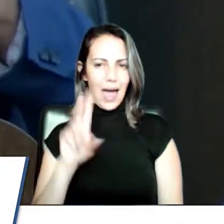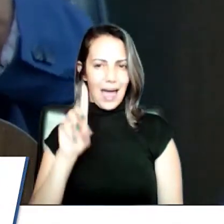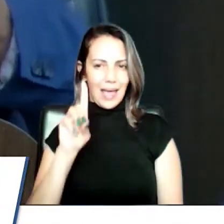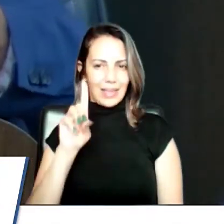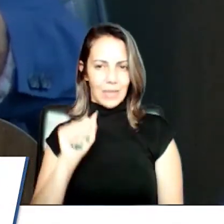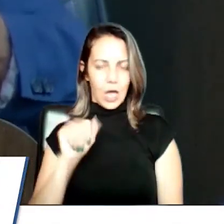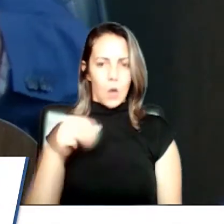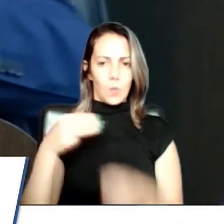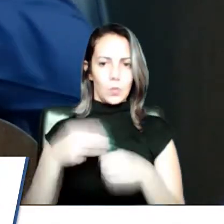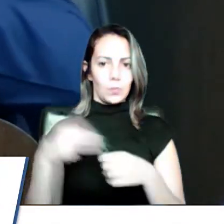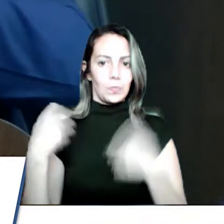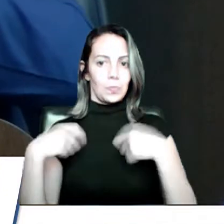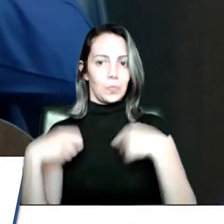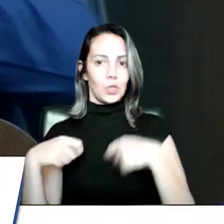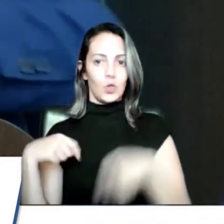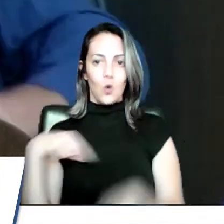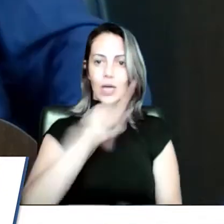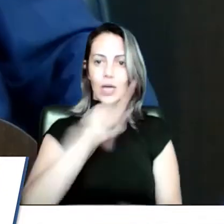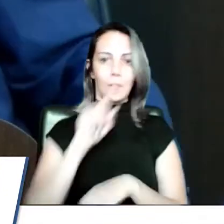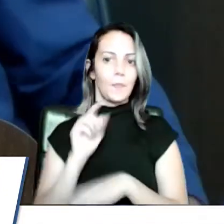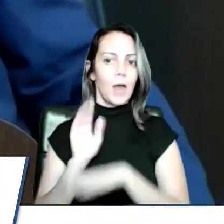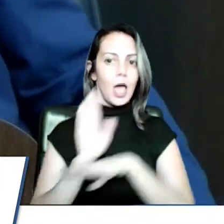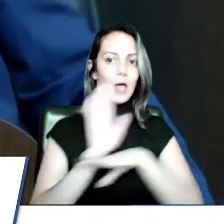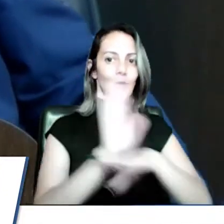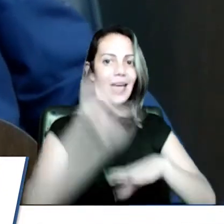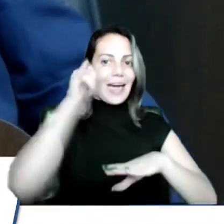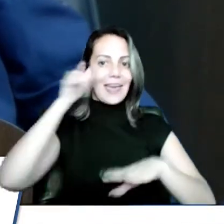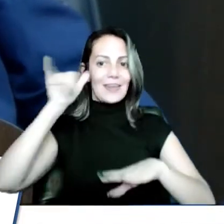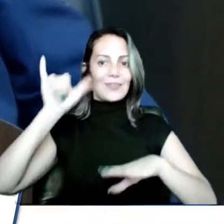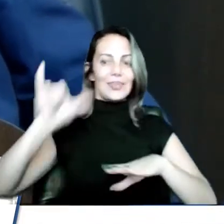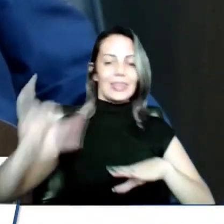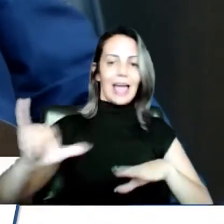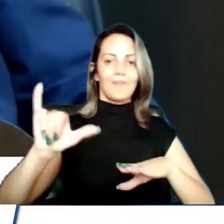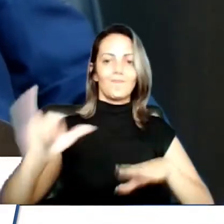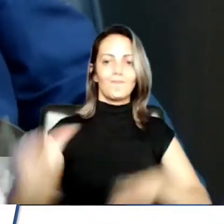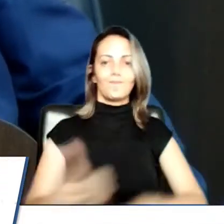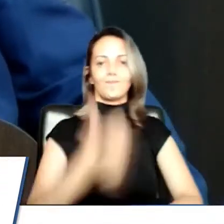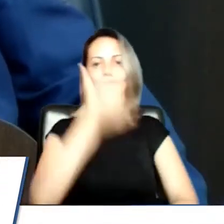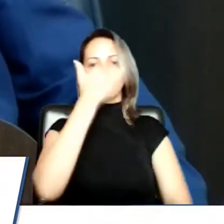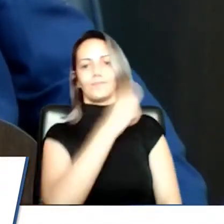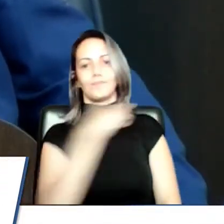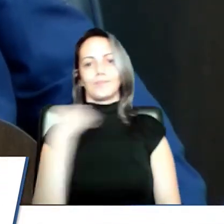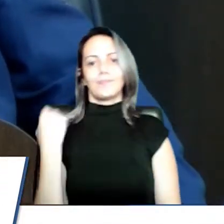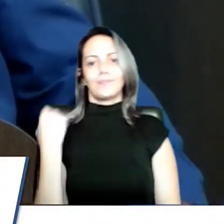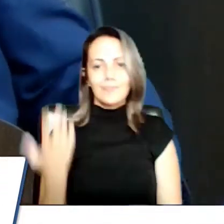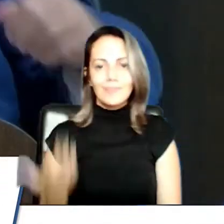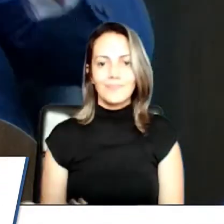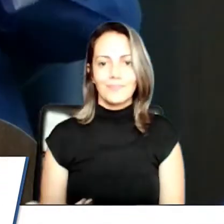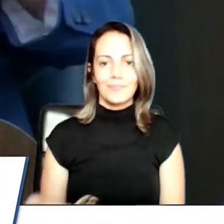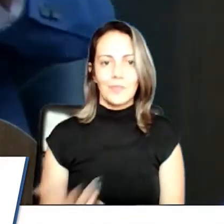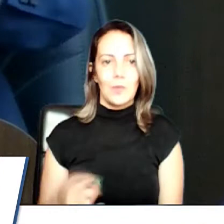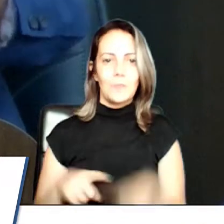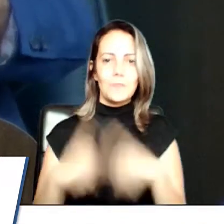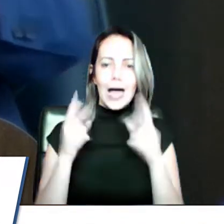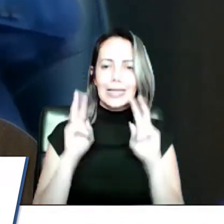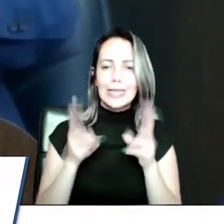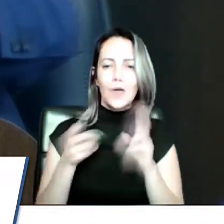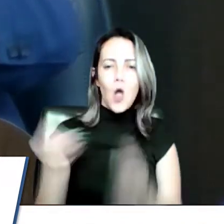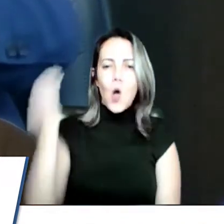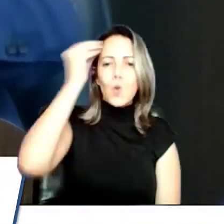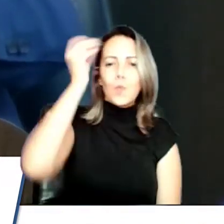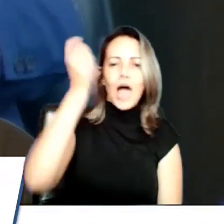E aconteceu uma tragédia, mas eu culpo muito isso, sempre, a administração pública, porque não pode querer